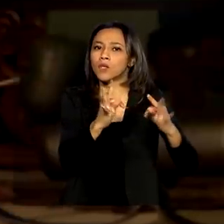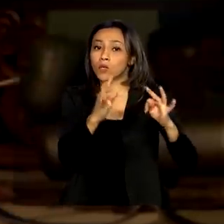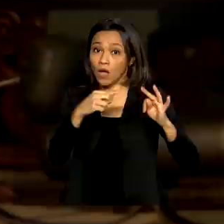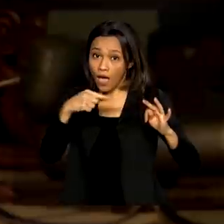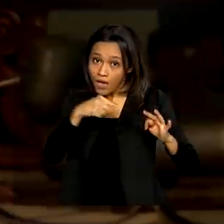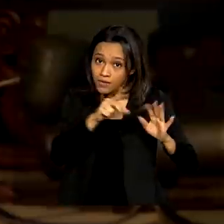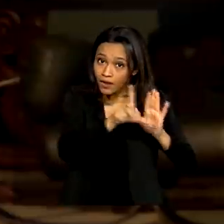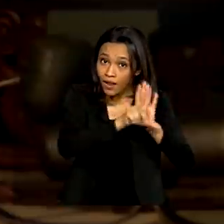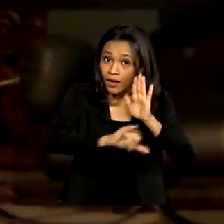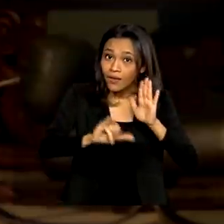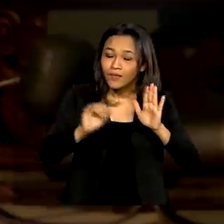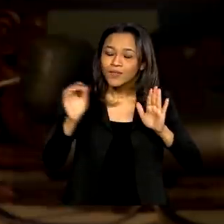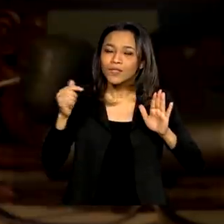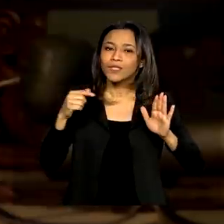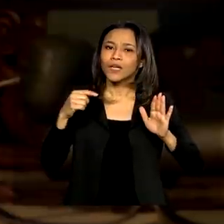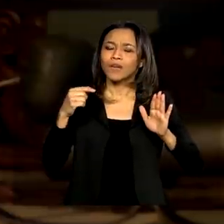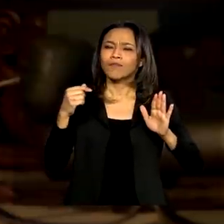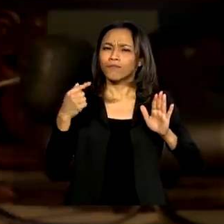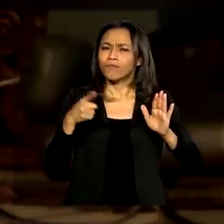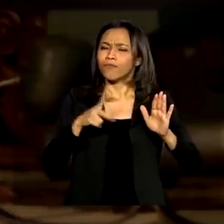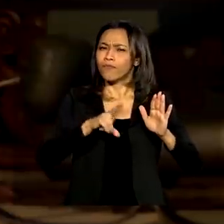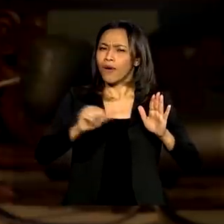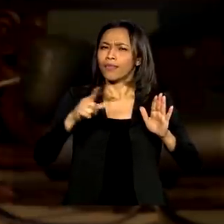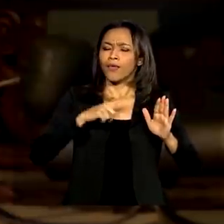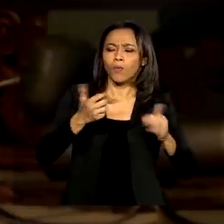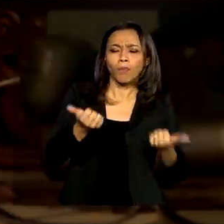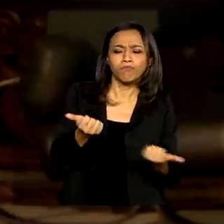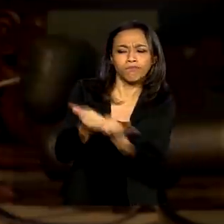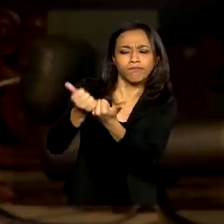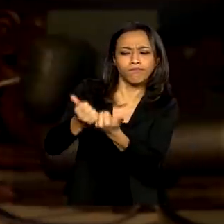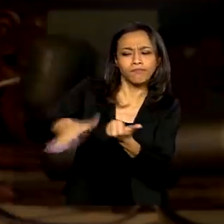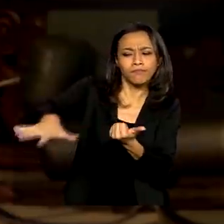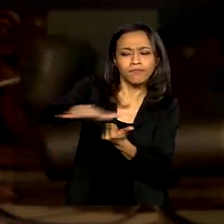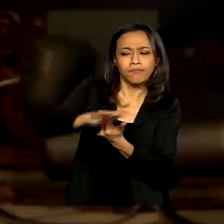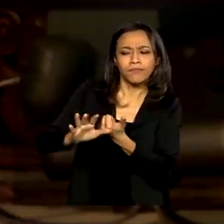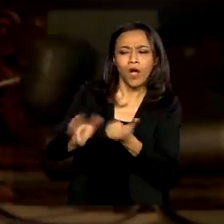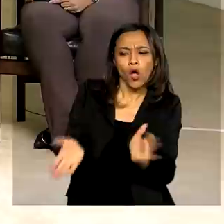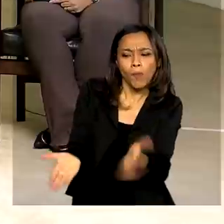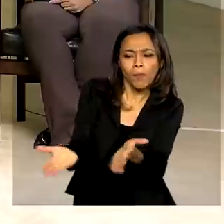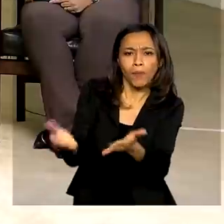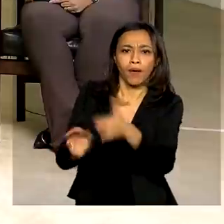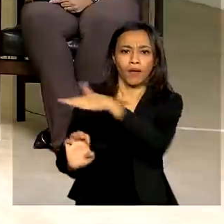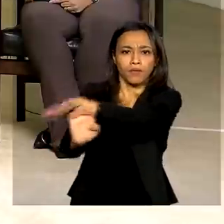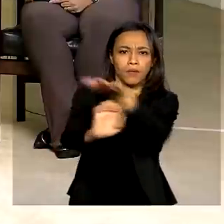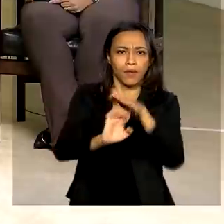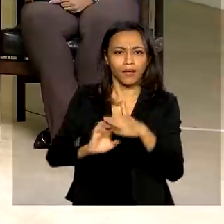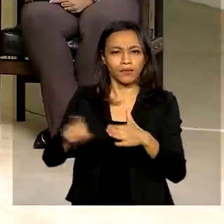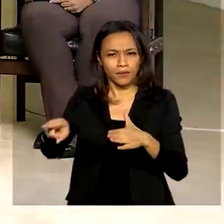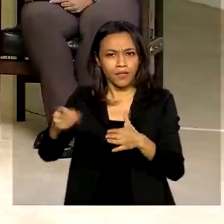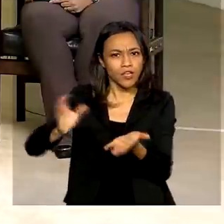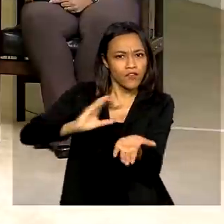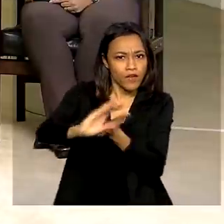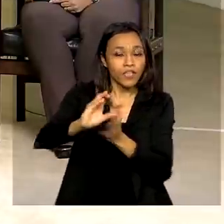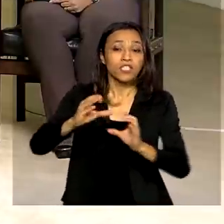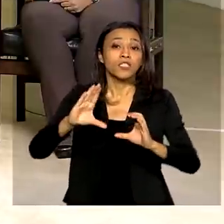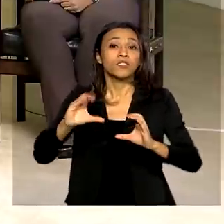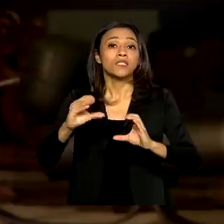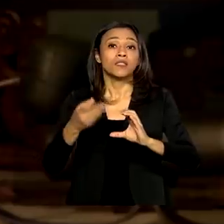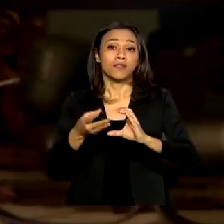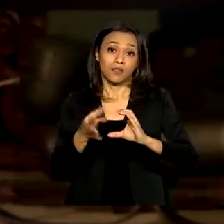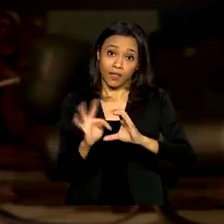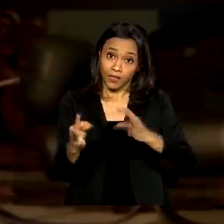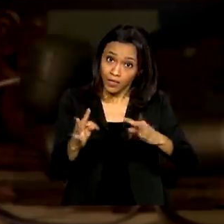podemos ter, vamos chamar assim, incentivos para as empresas que investem em ciência e tecnologia. Então, isso é coordenado pelo Ministério